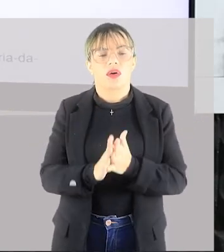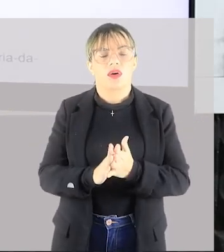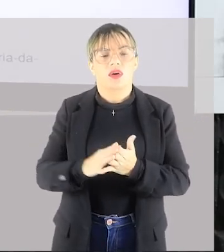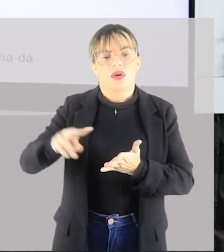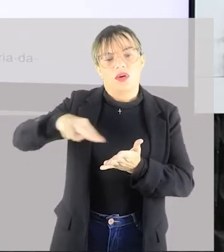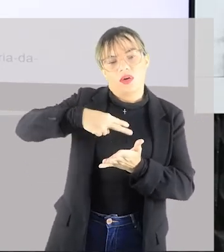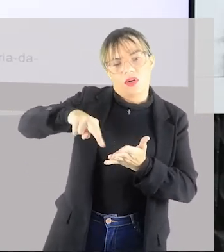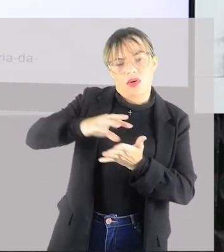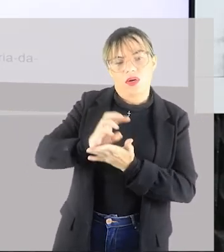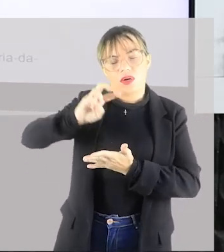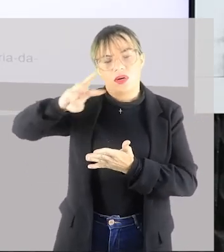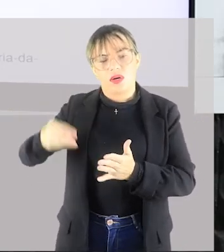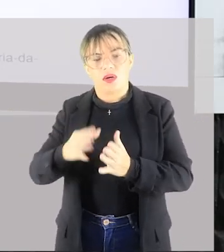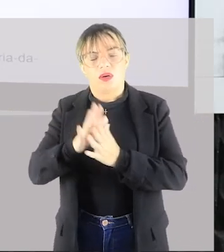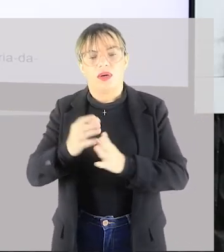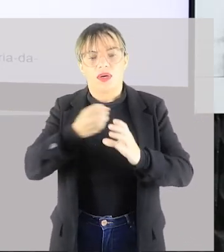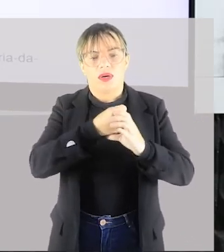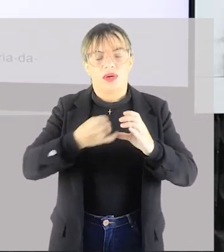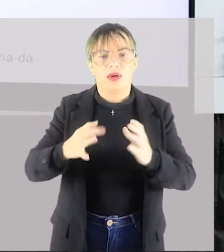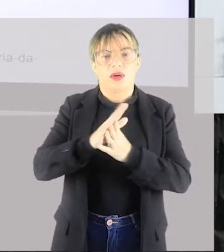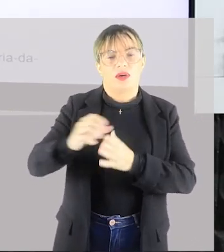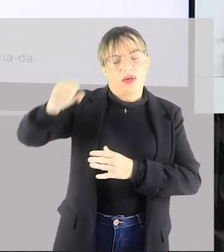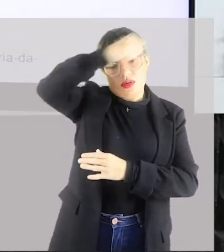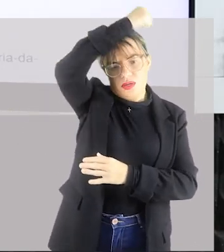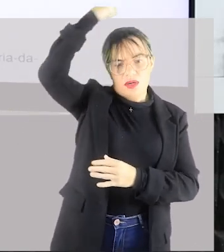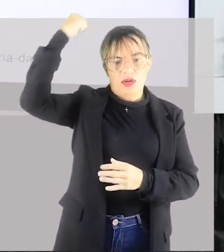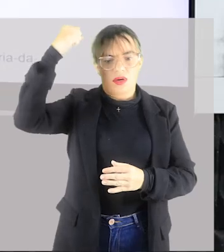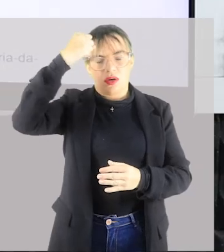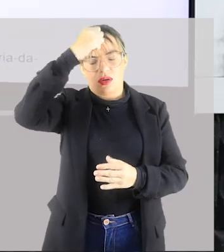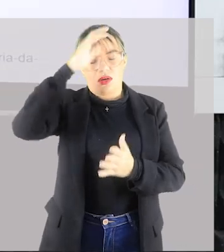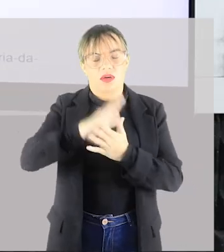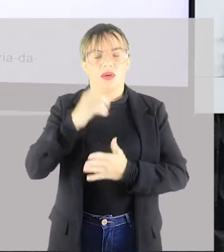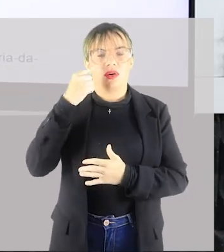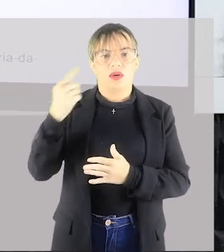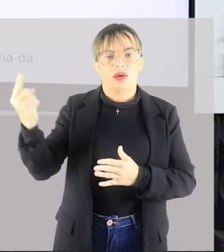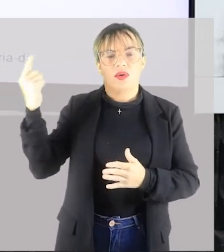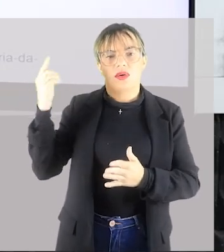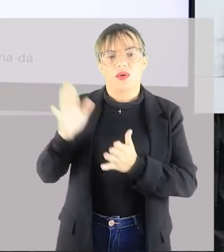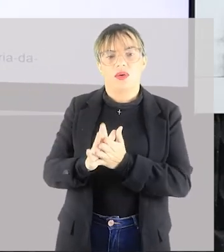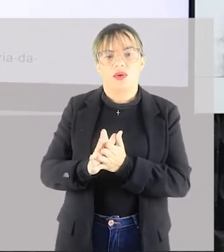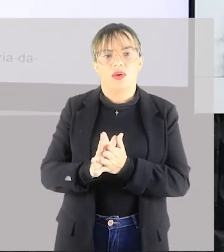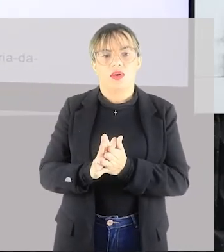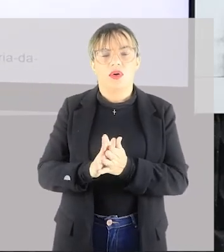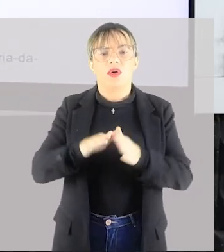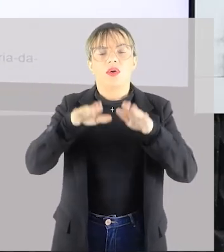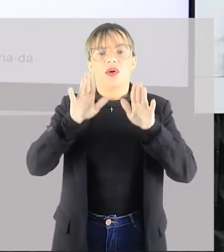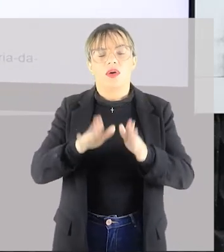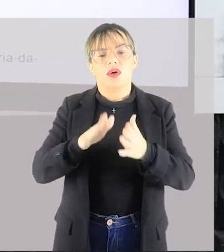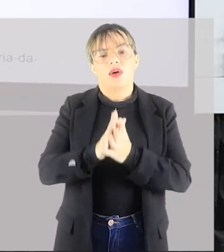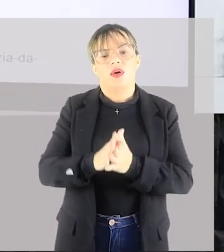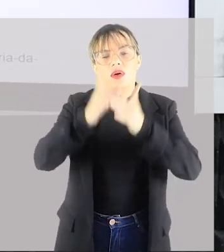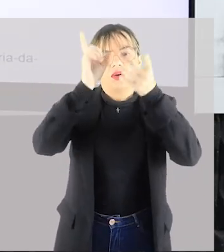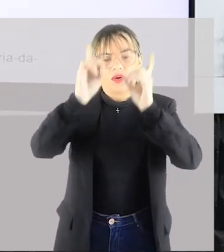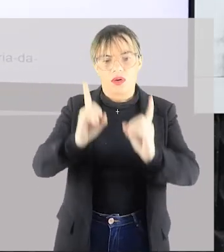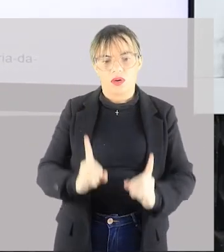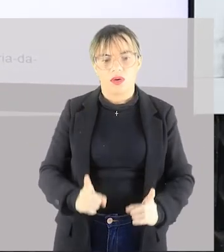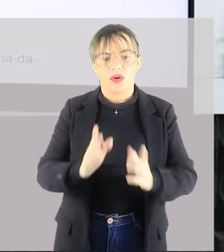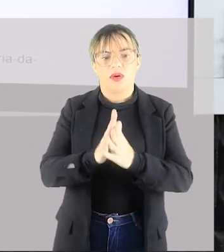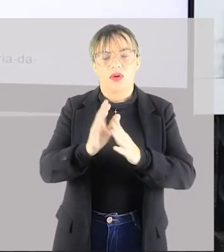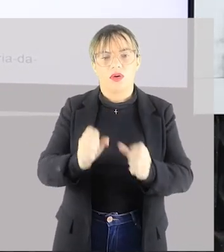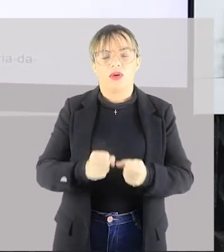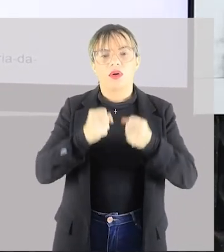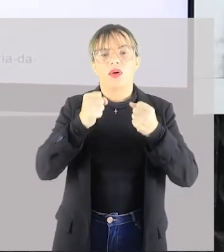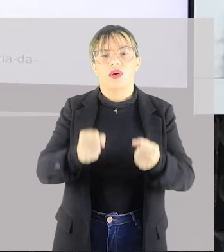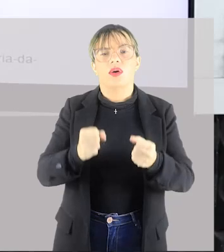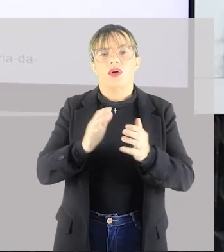já tem um caráter sagrado, uma cultuação a Deus. A pode observar